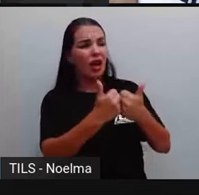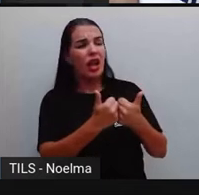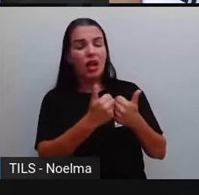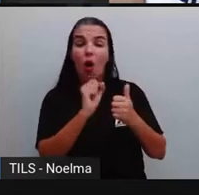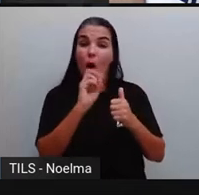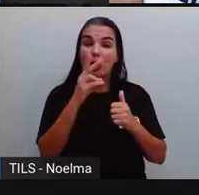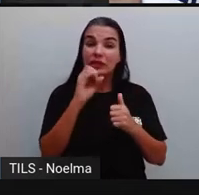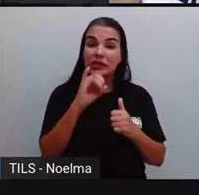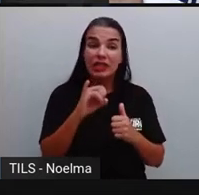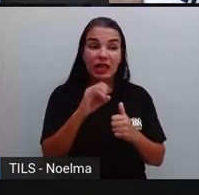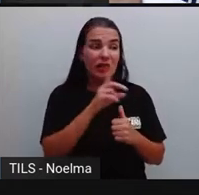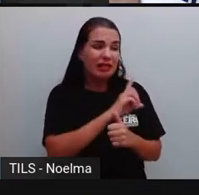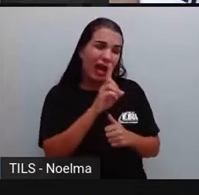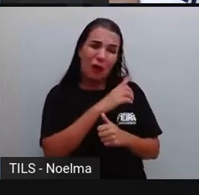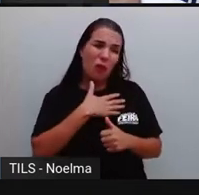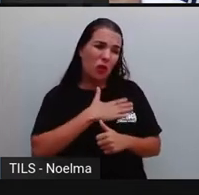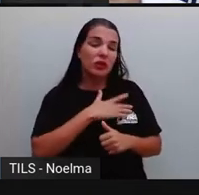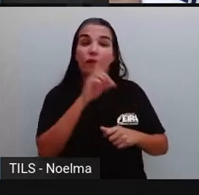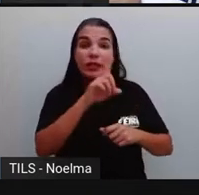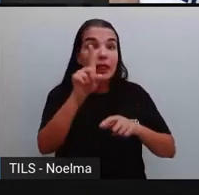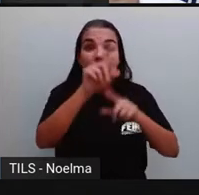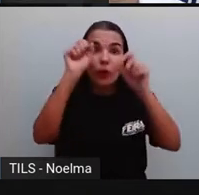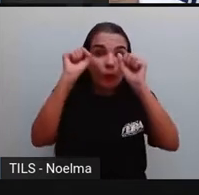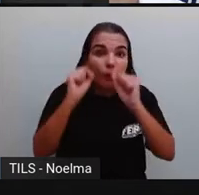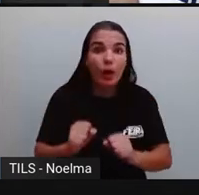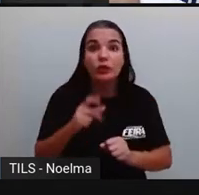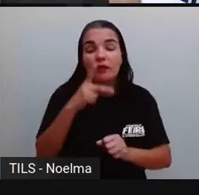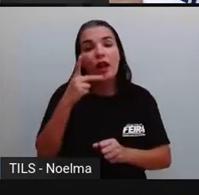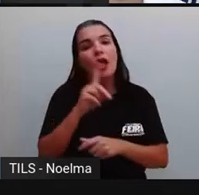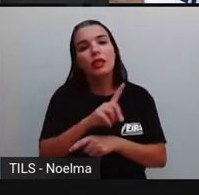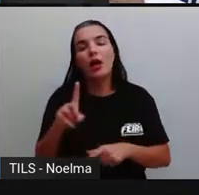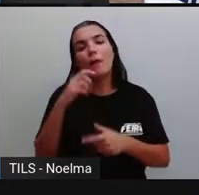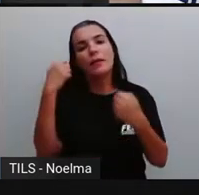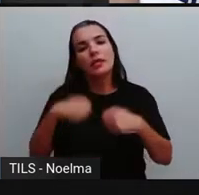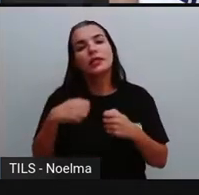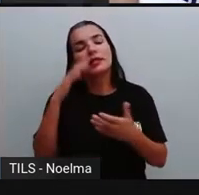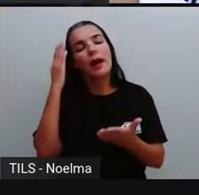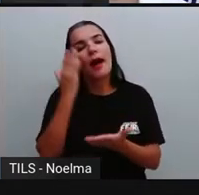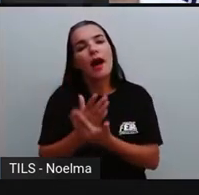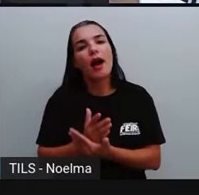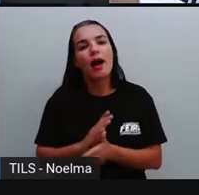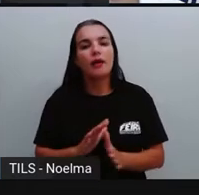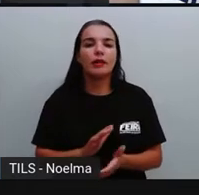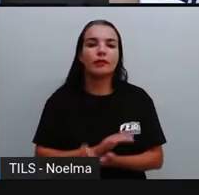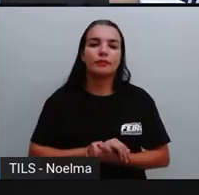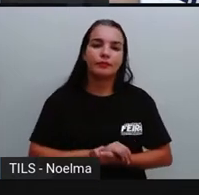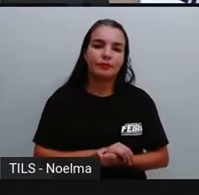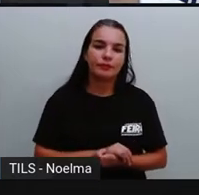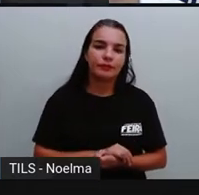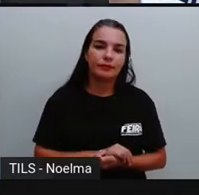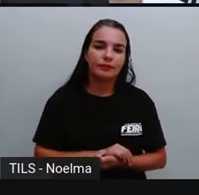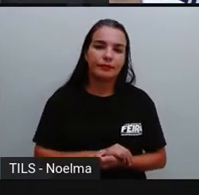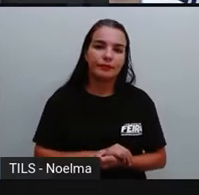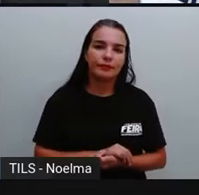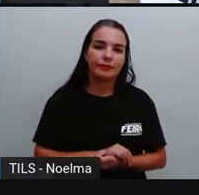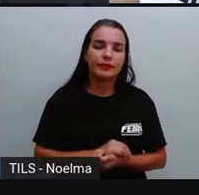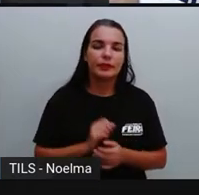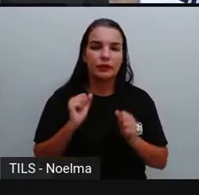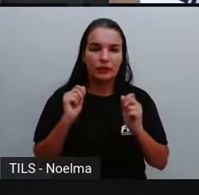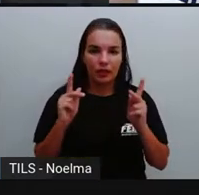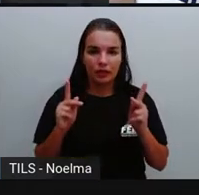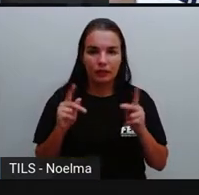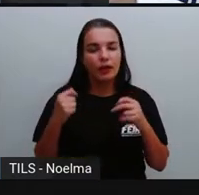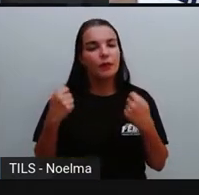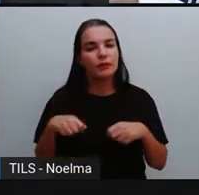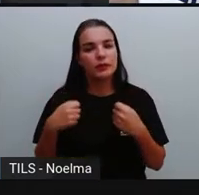não gosta, não chama. E aí, essa ação repetitiva de estar chamando esse coleguinha por um apelido ofensivo